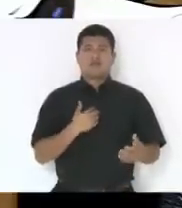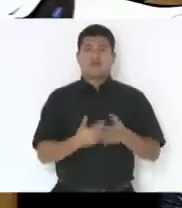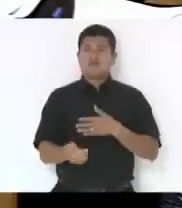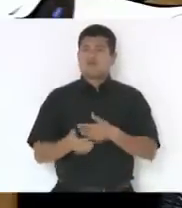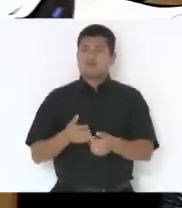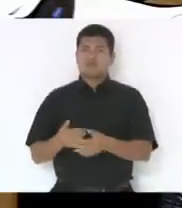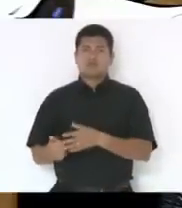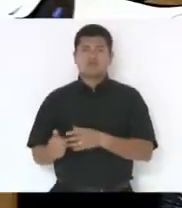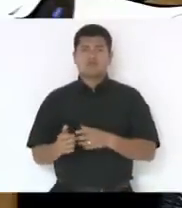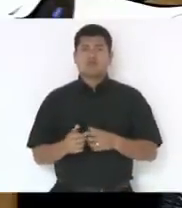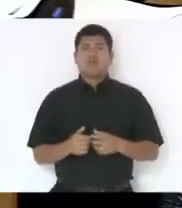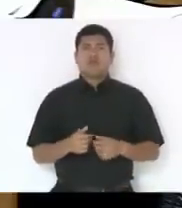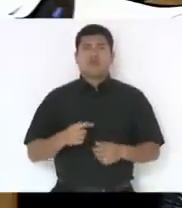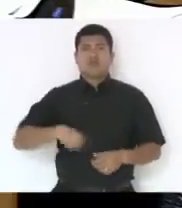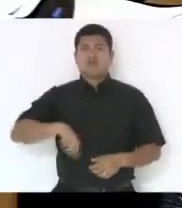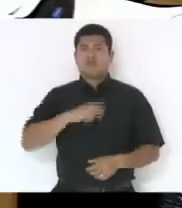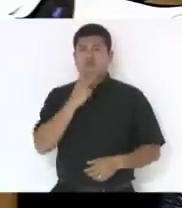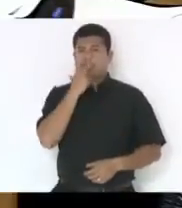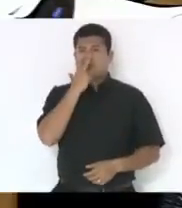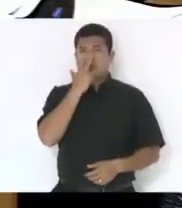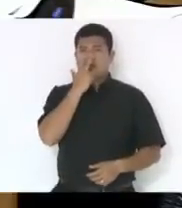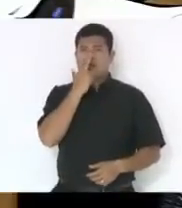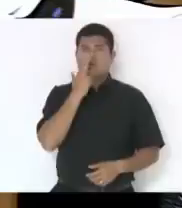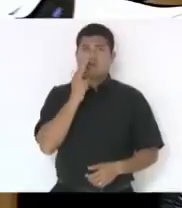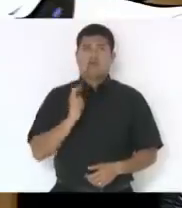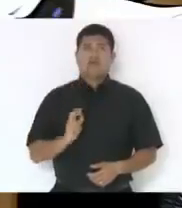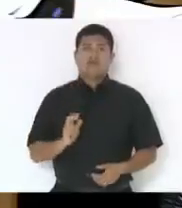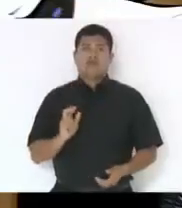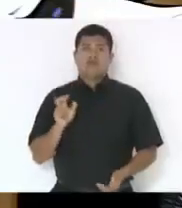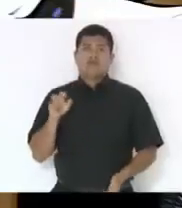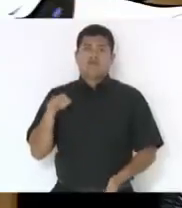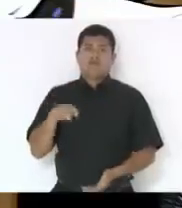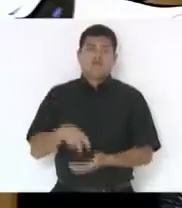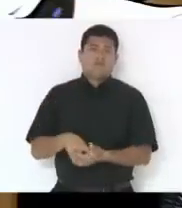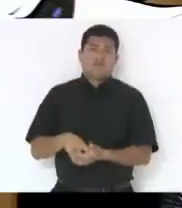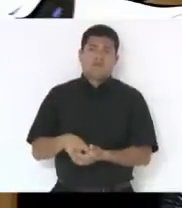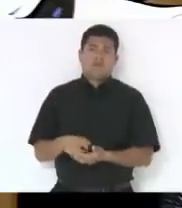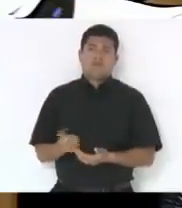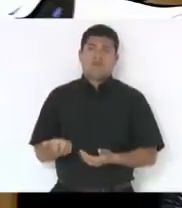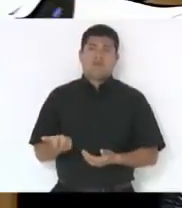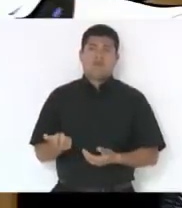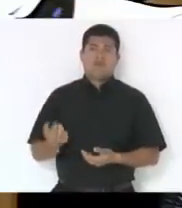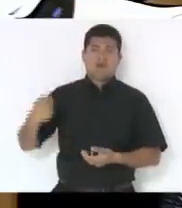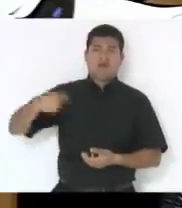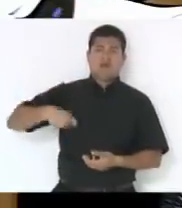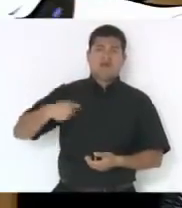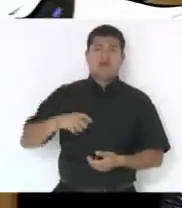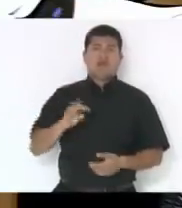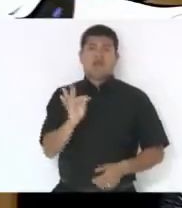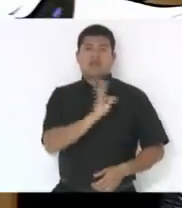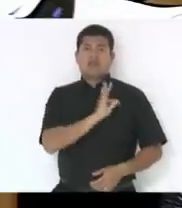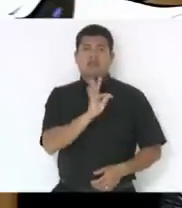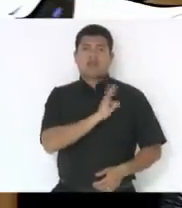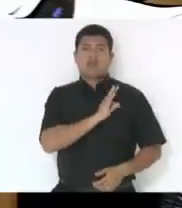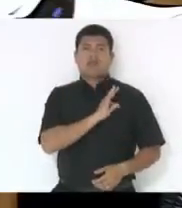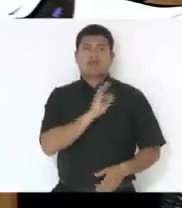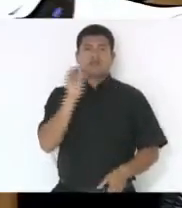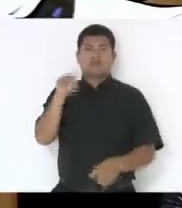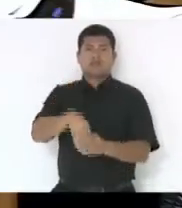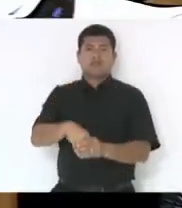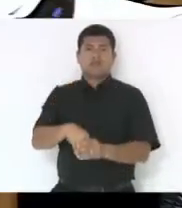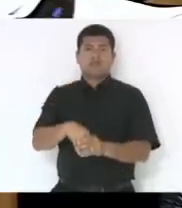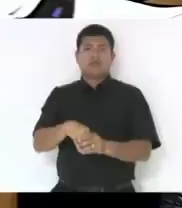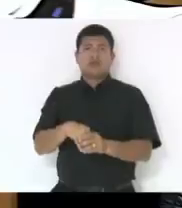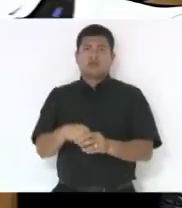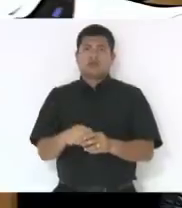nos prostrar diante de pareceres de técnicos dentro de uma questão como a